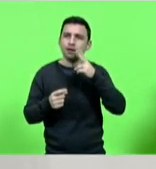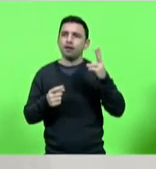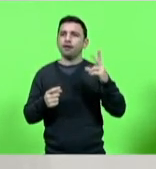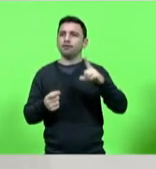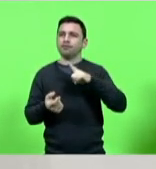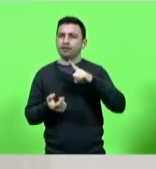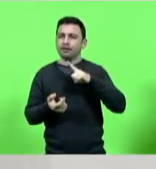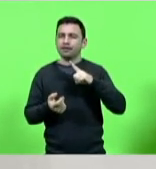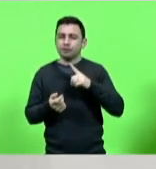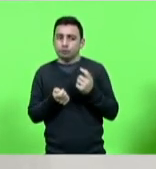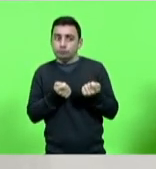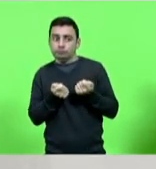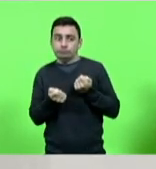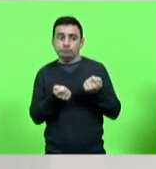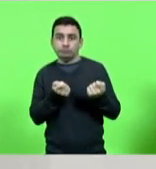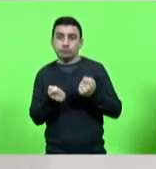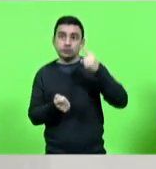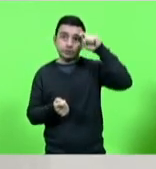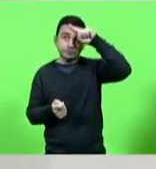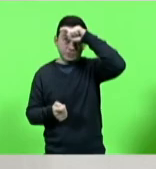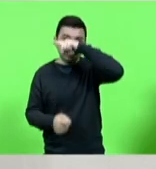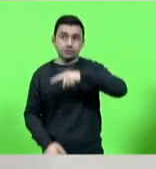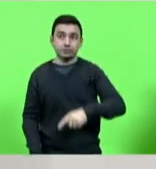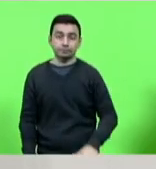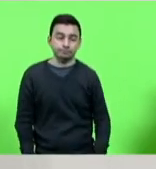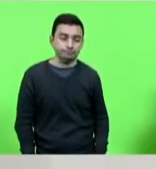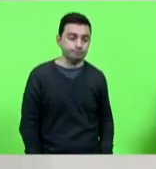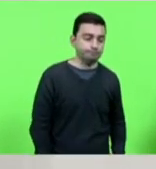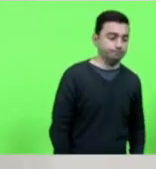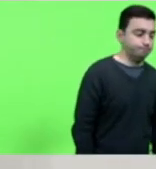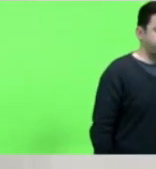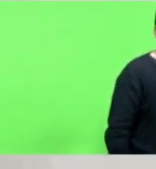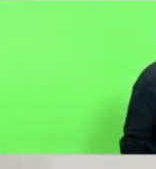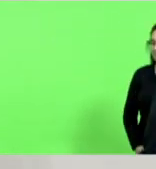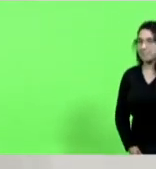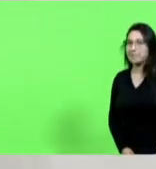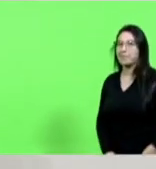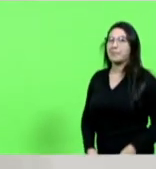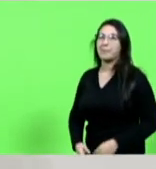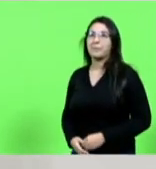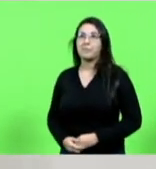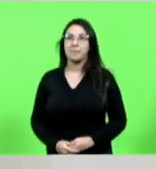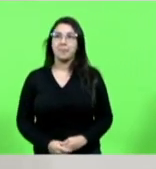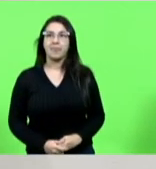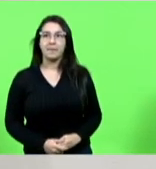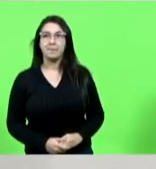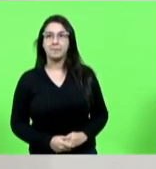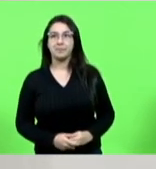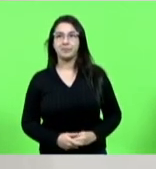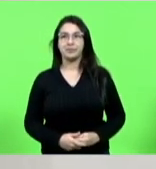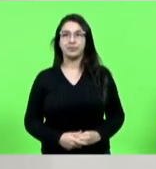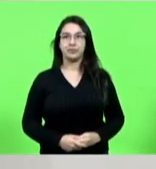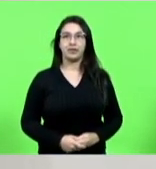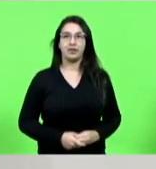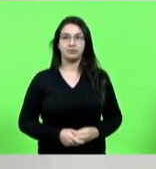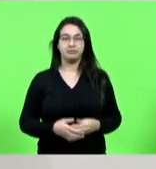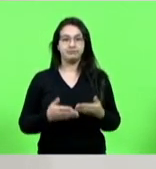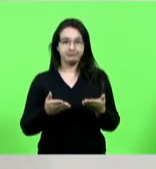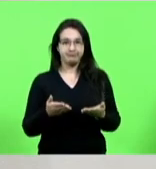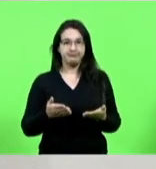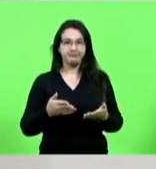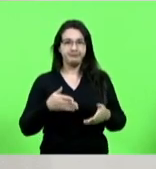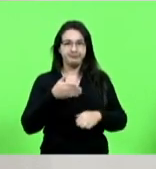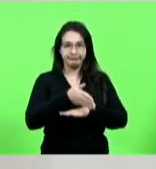desgastante. Tanto que eu fiz até um plebiscito, Rodrigo Minotto, deputado, senhor que atua muito na área dos